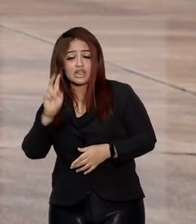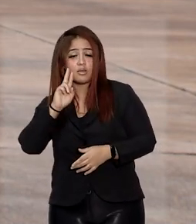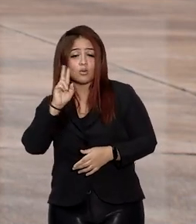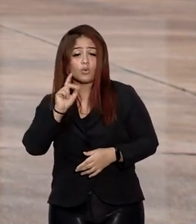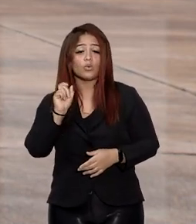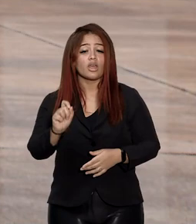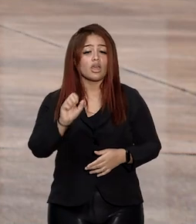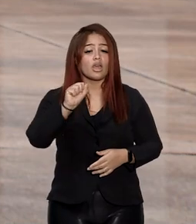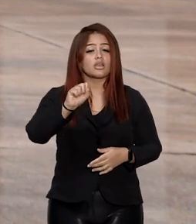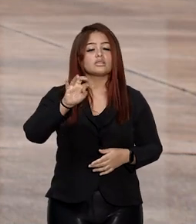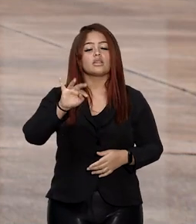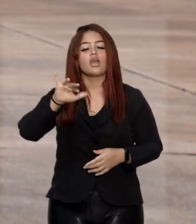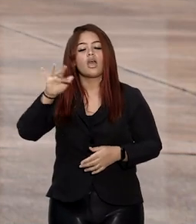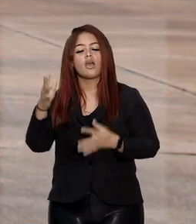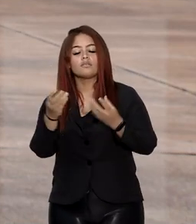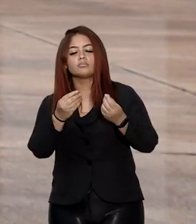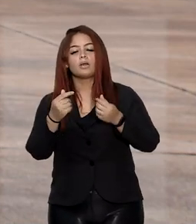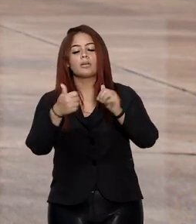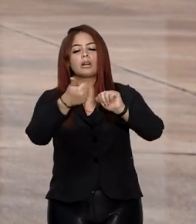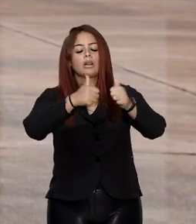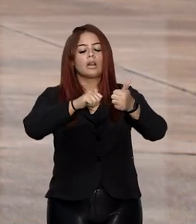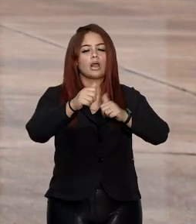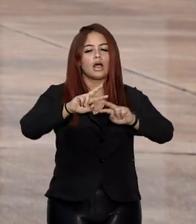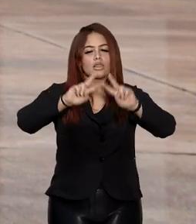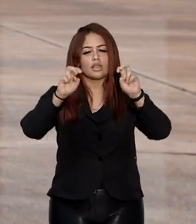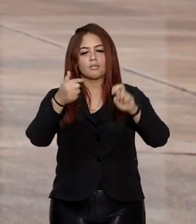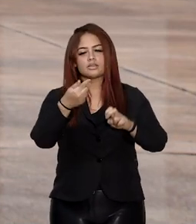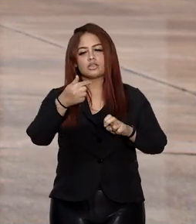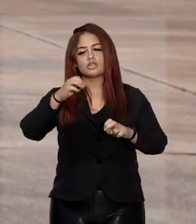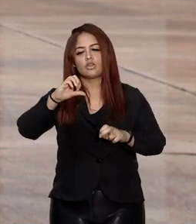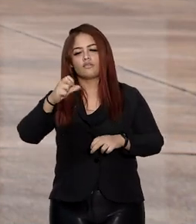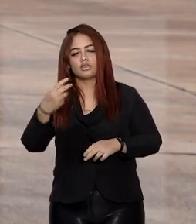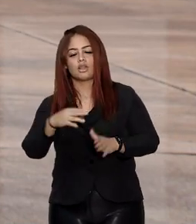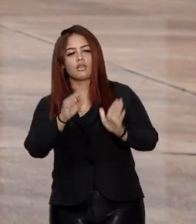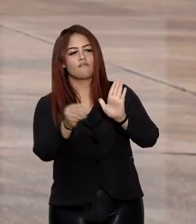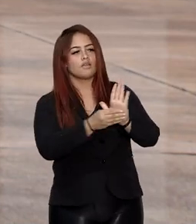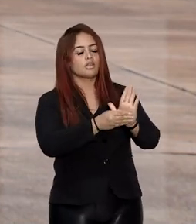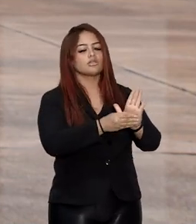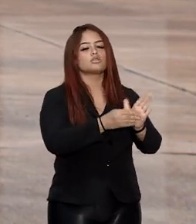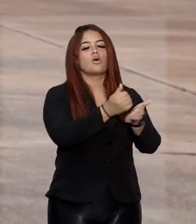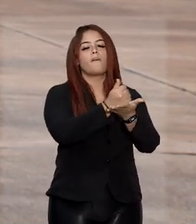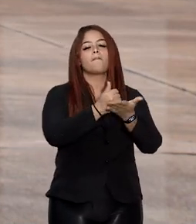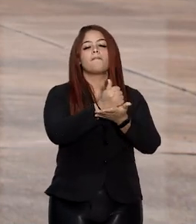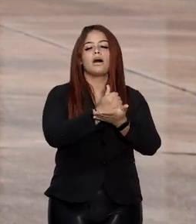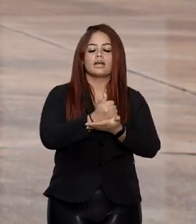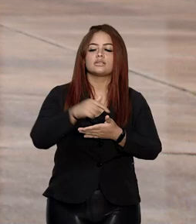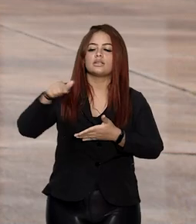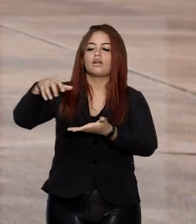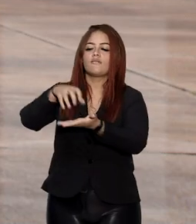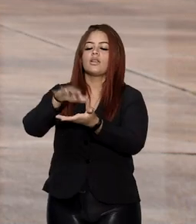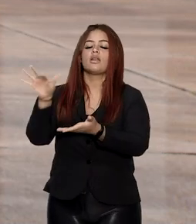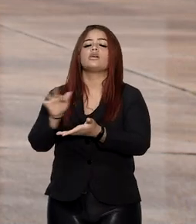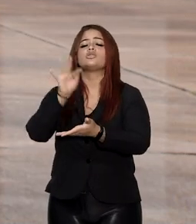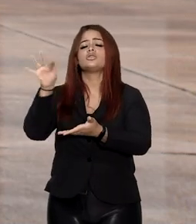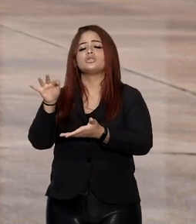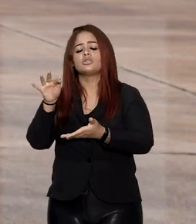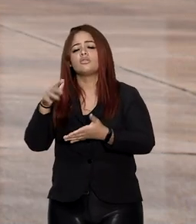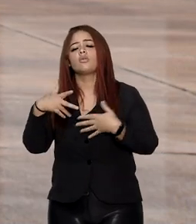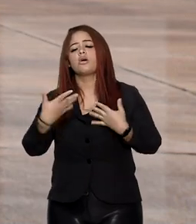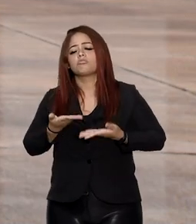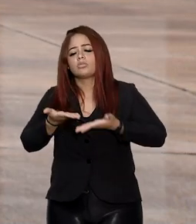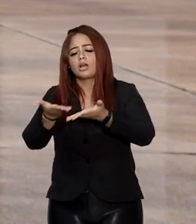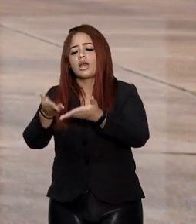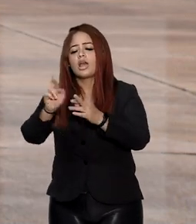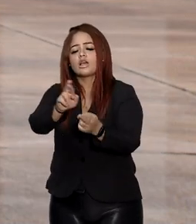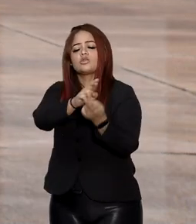ao apreciar o tema 793, fixou a tese de que os entes federativos são solidariamente responsáveis nas